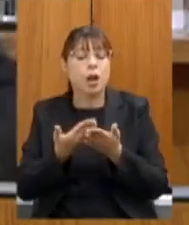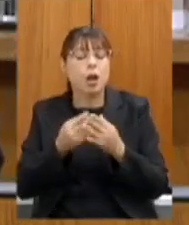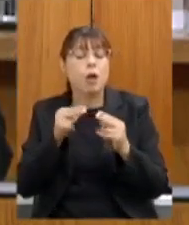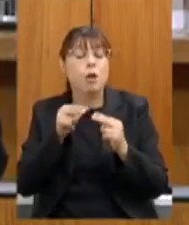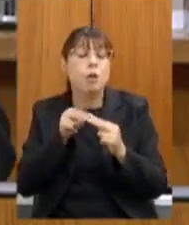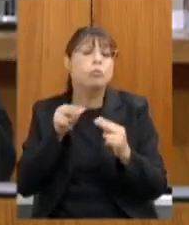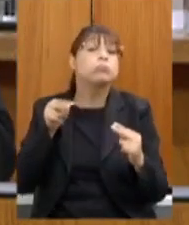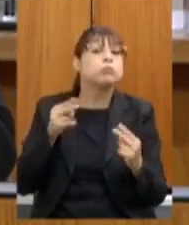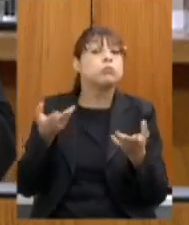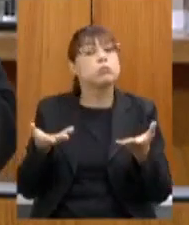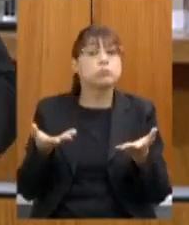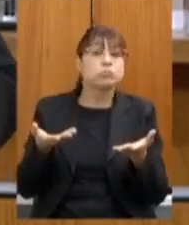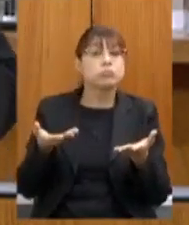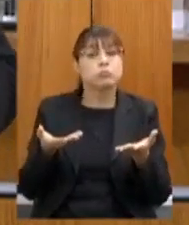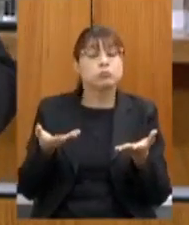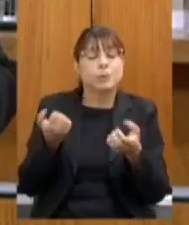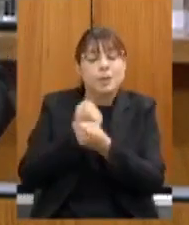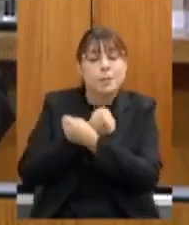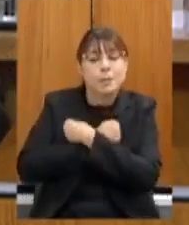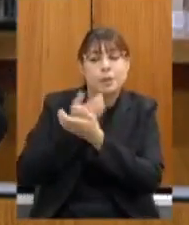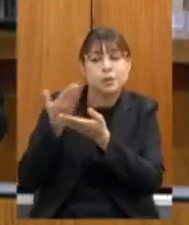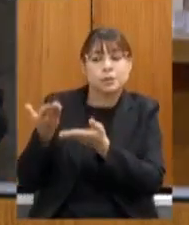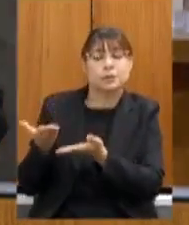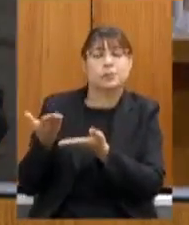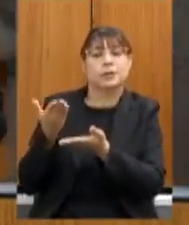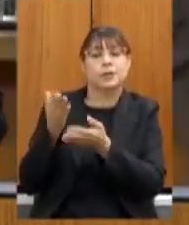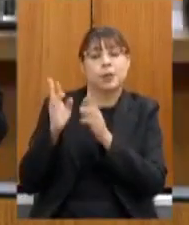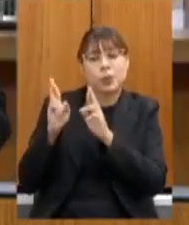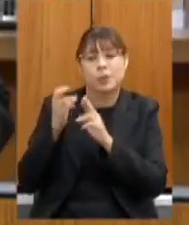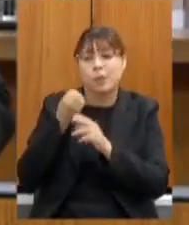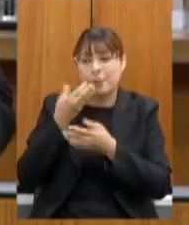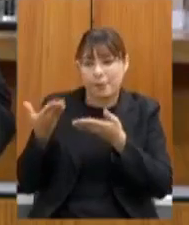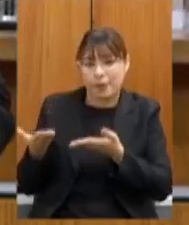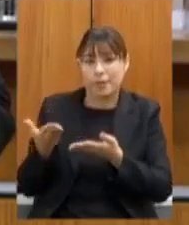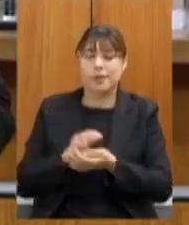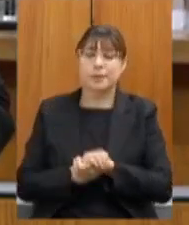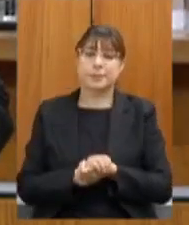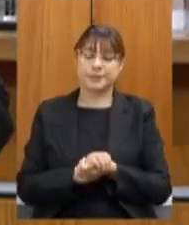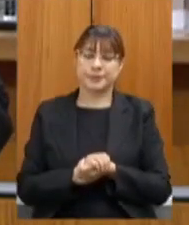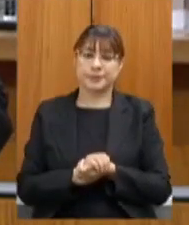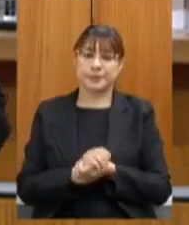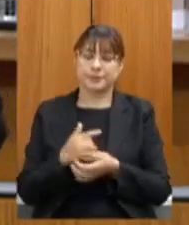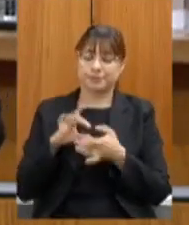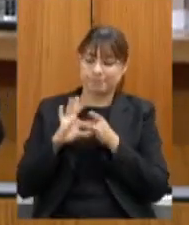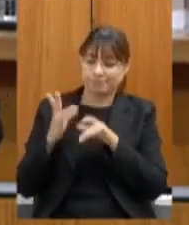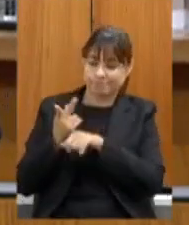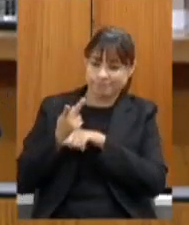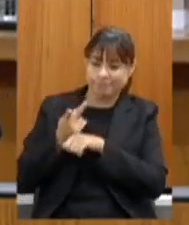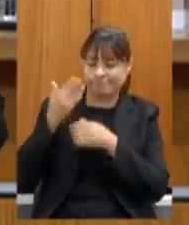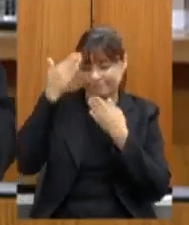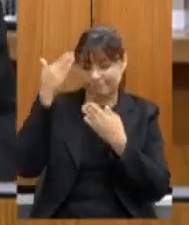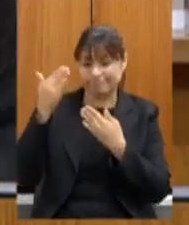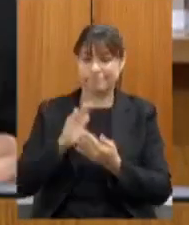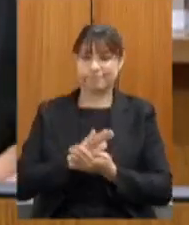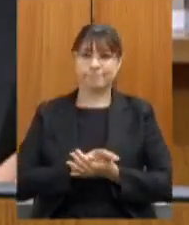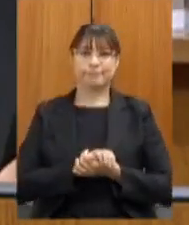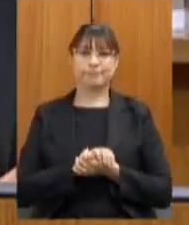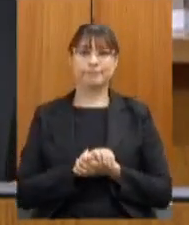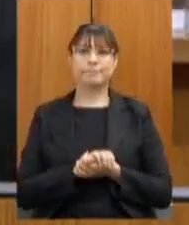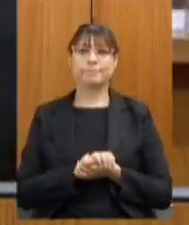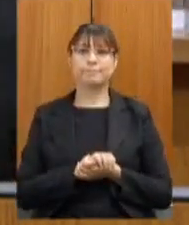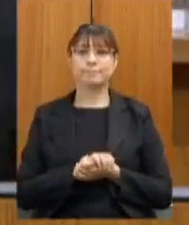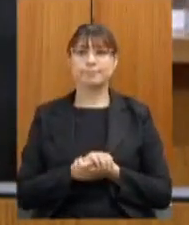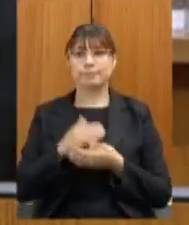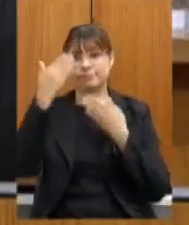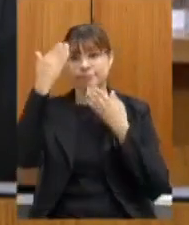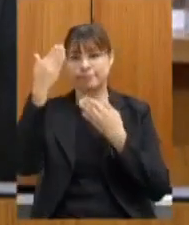remotas um abraço a senhora espero que esteja bem e me coloco aqui à disposição muito obrigado obrigada